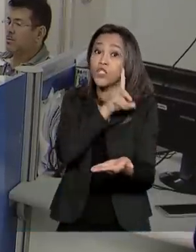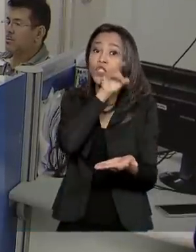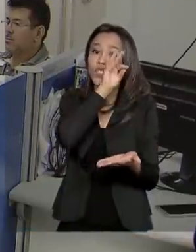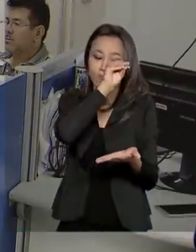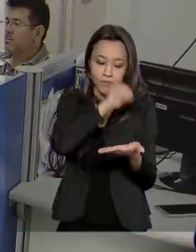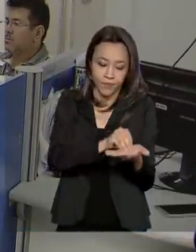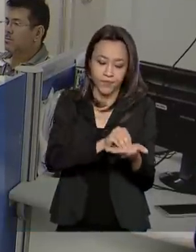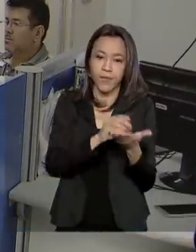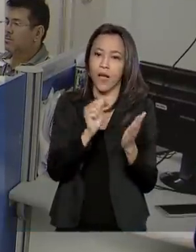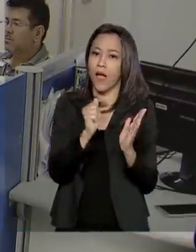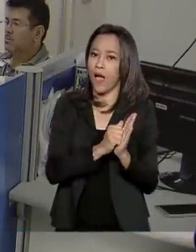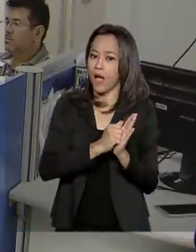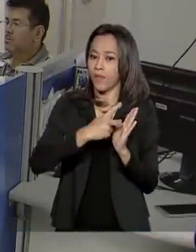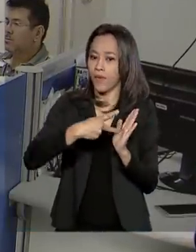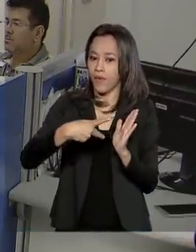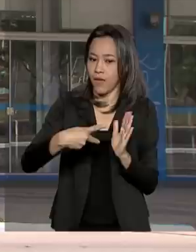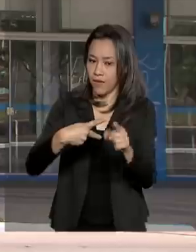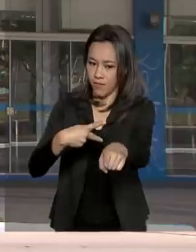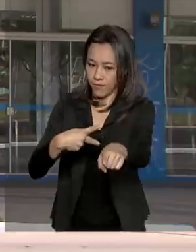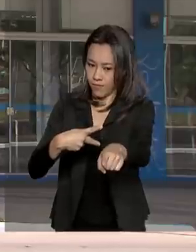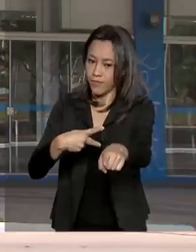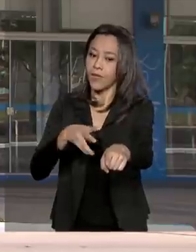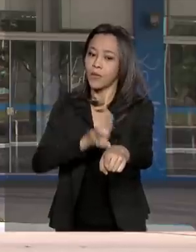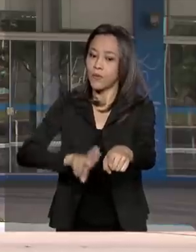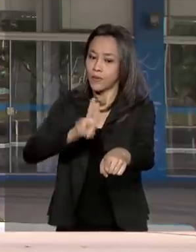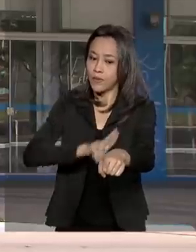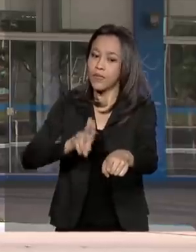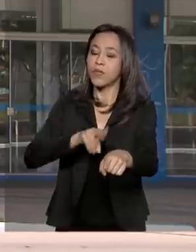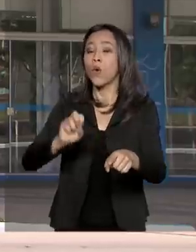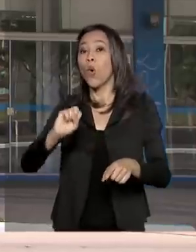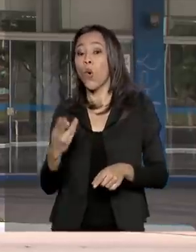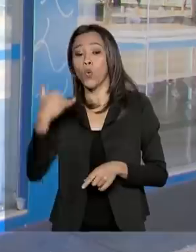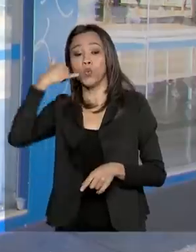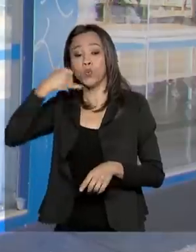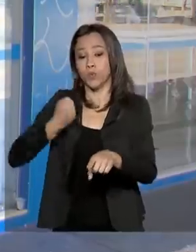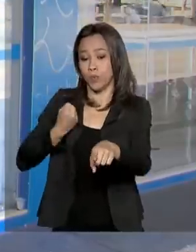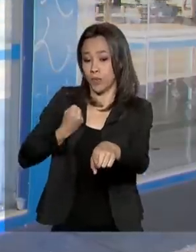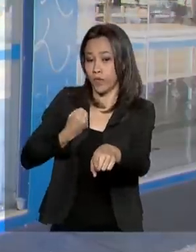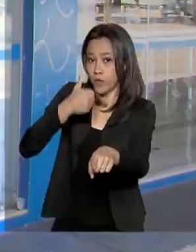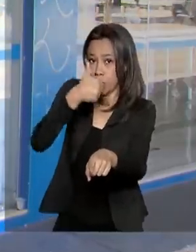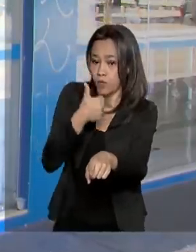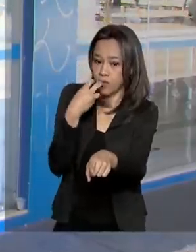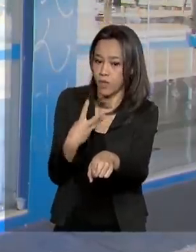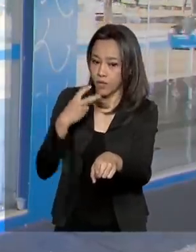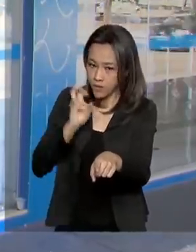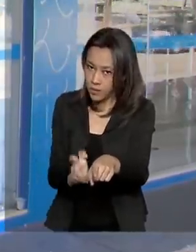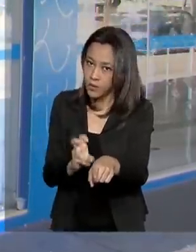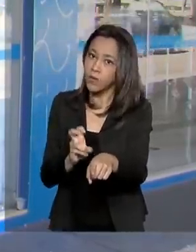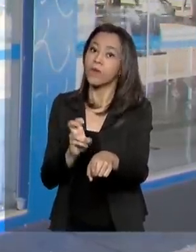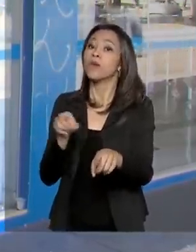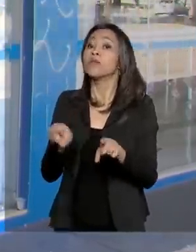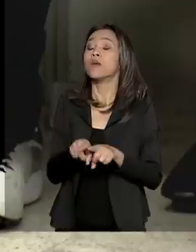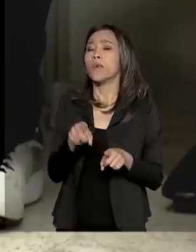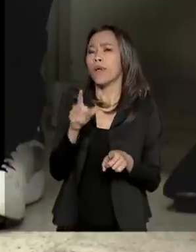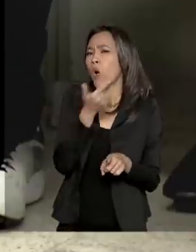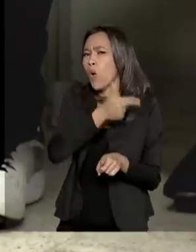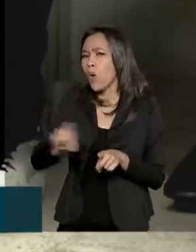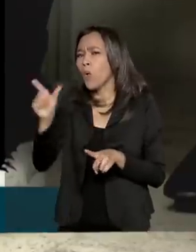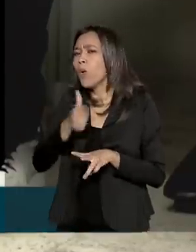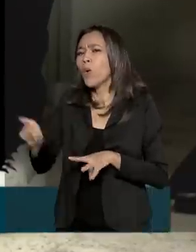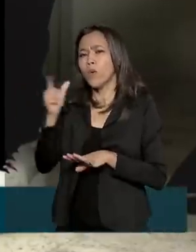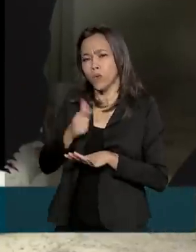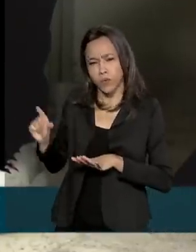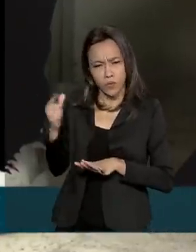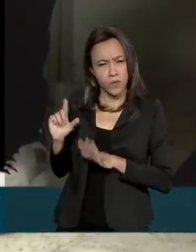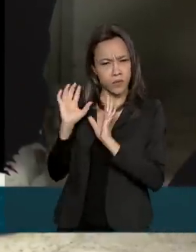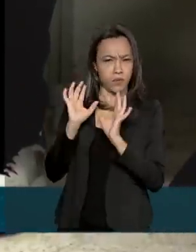aplicativo Meu INSS e pelo telefone 135. E para a realização de alguns serviços